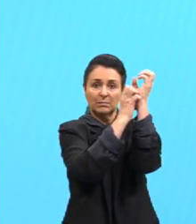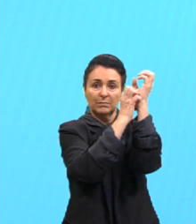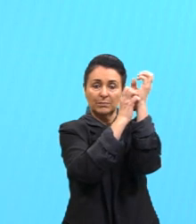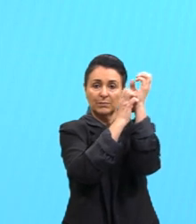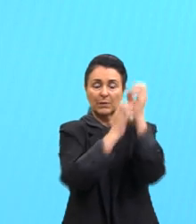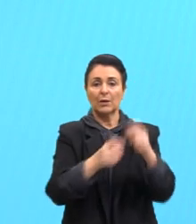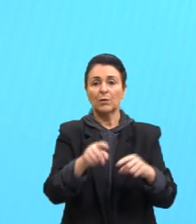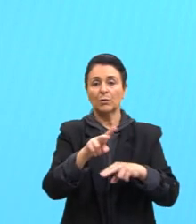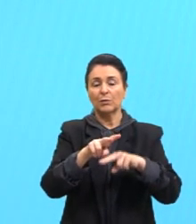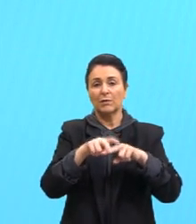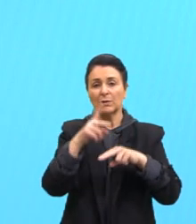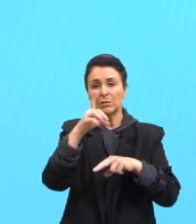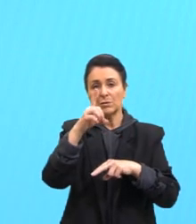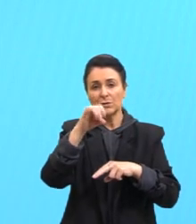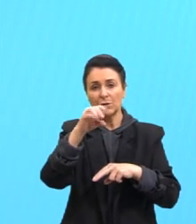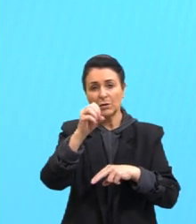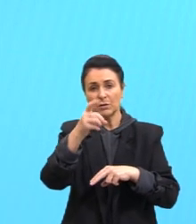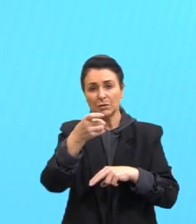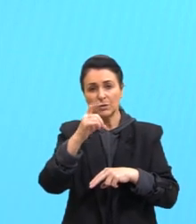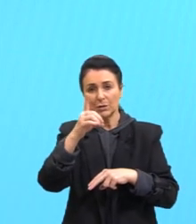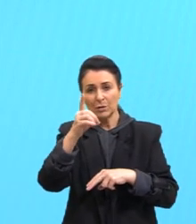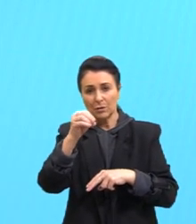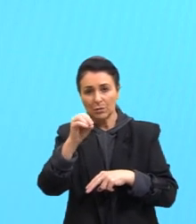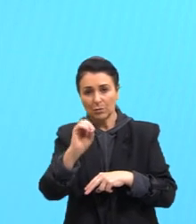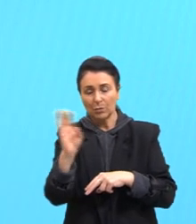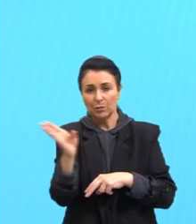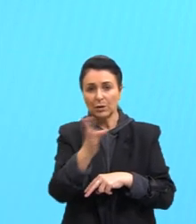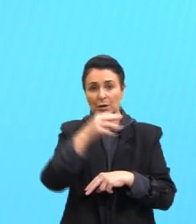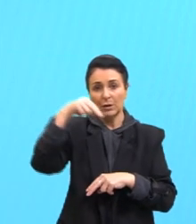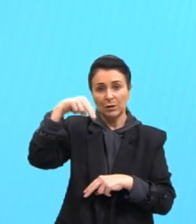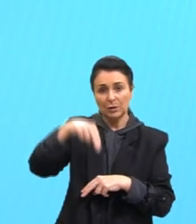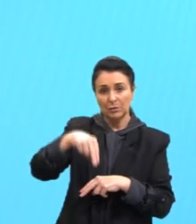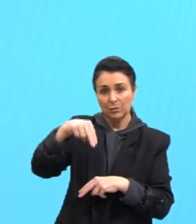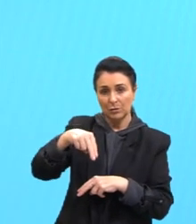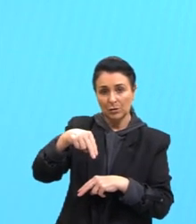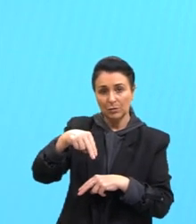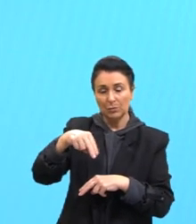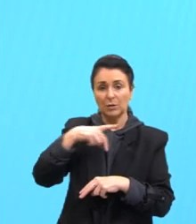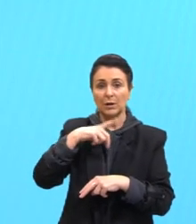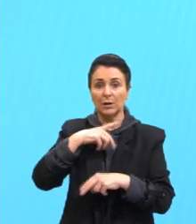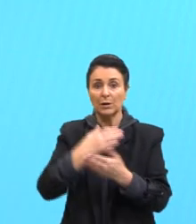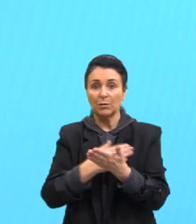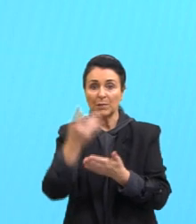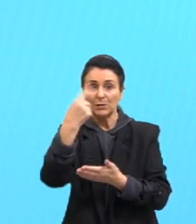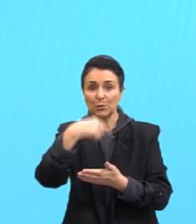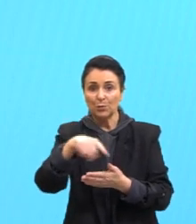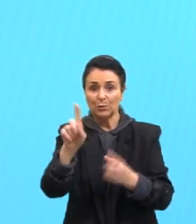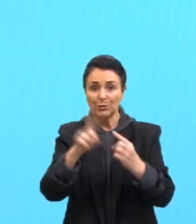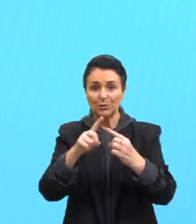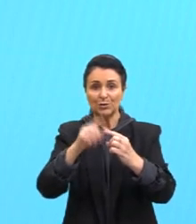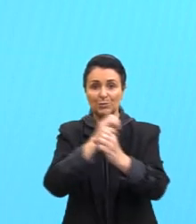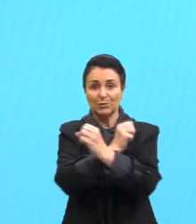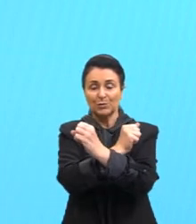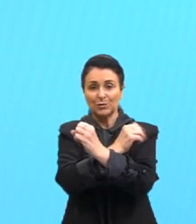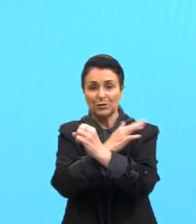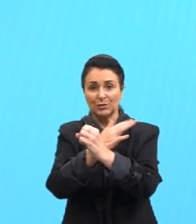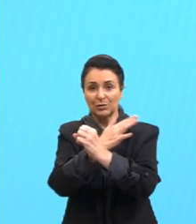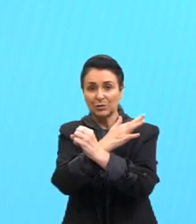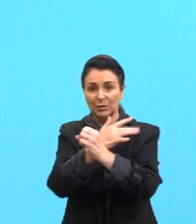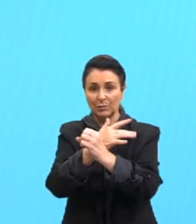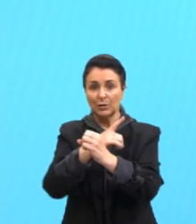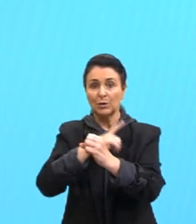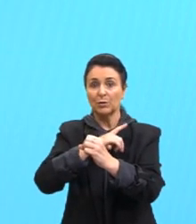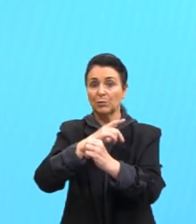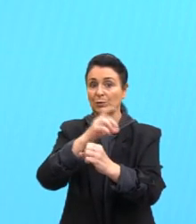dióxido de nitrogênio, eu formo o ácido nítrico. E quando eu tenho excesso de óxido de enxofre,